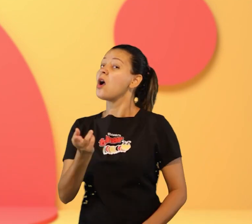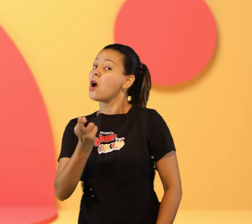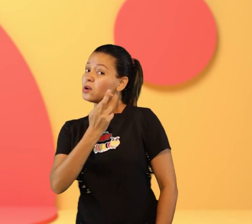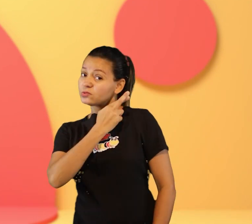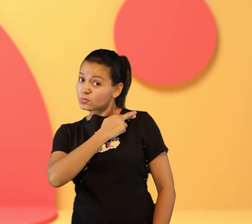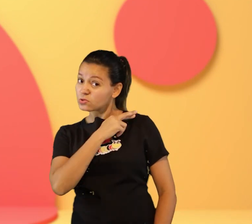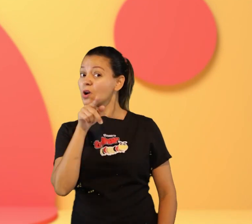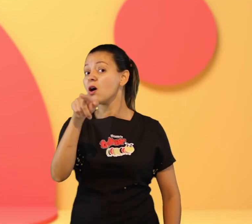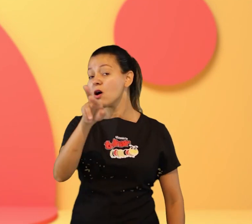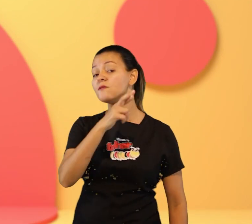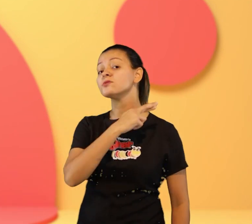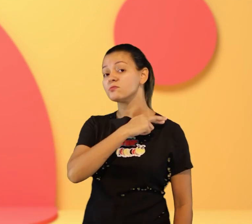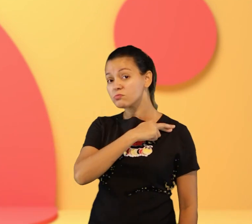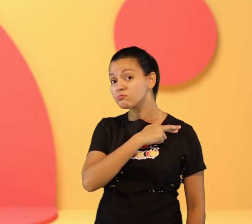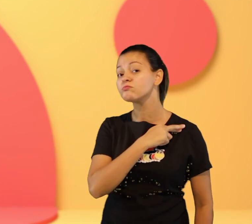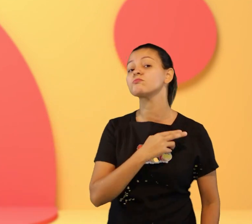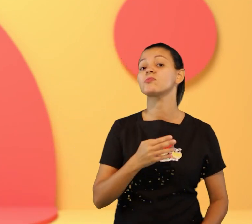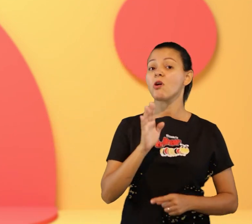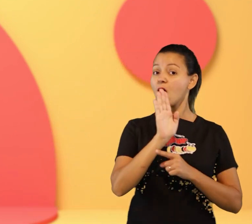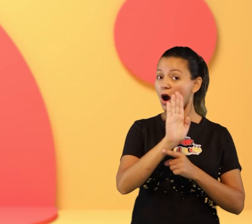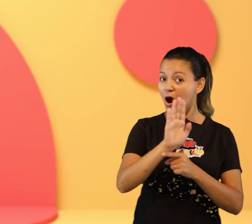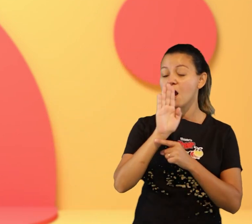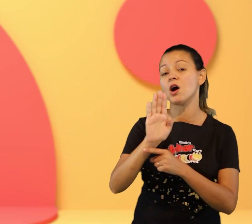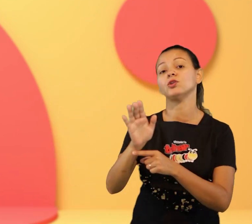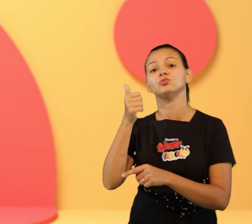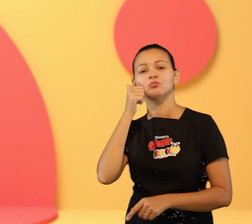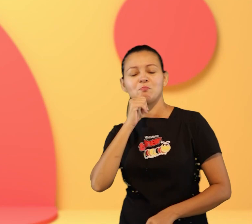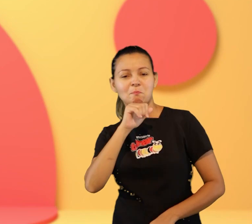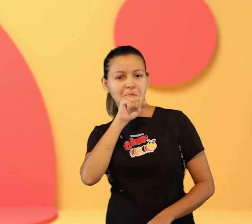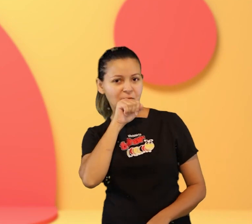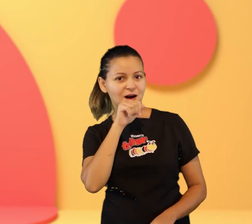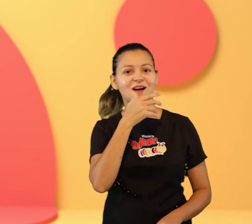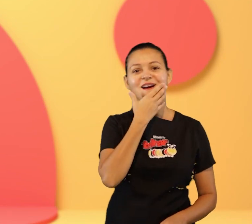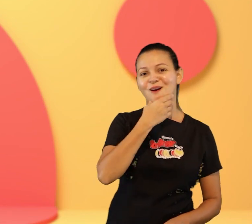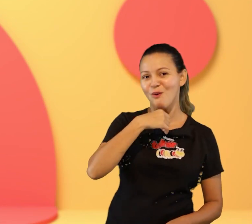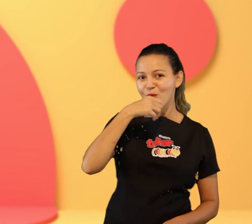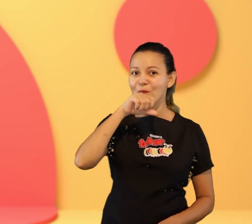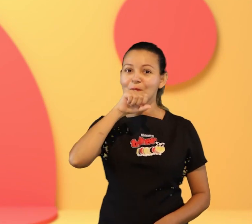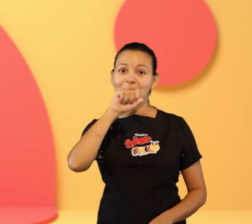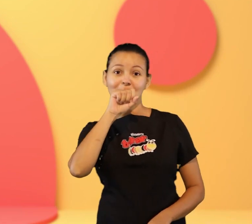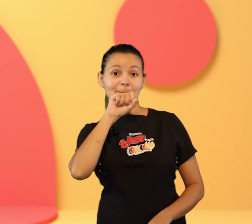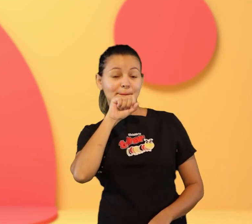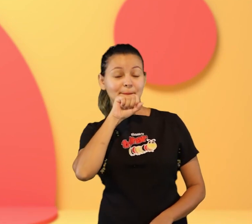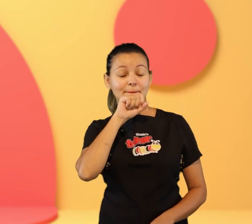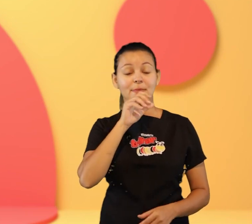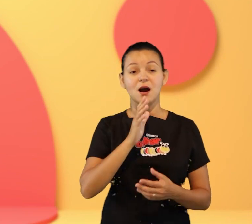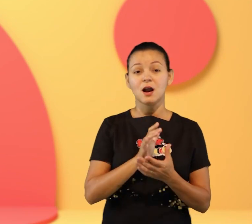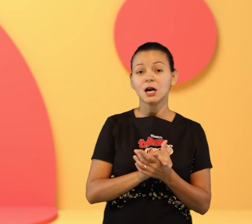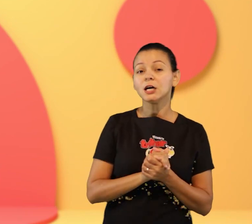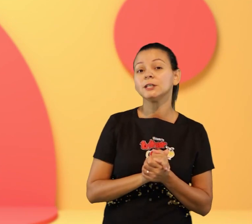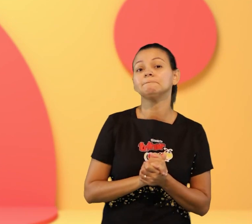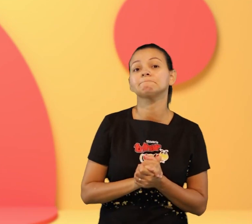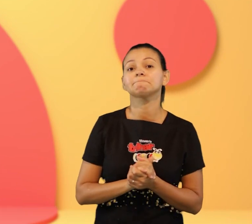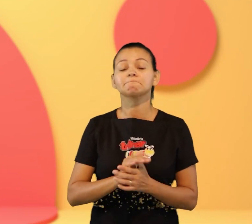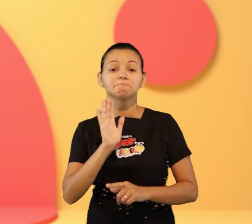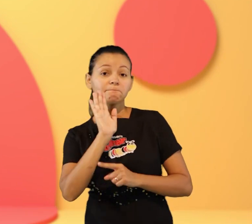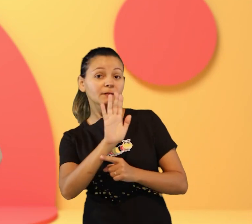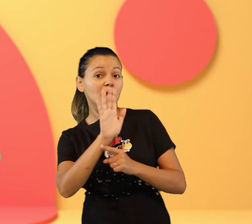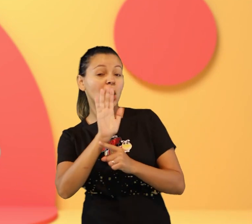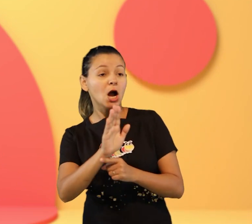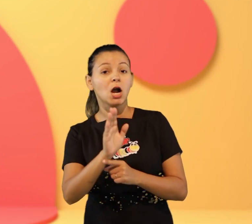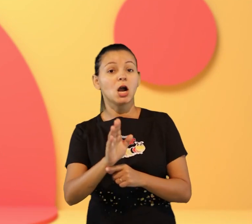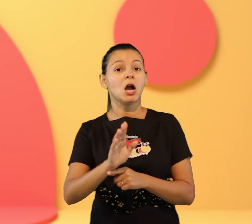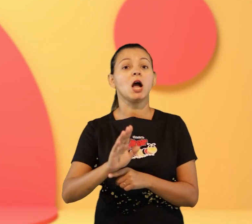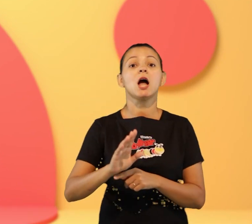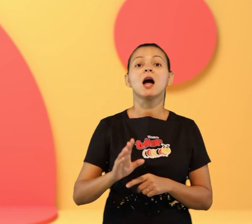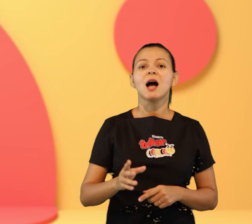a já conversou sobre isso você é alguém que ajuda na sua casa né? ajuda vamos ver os meninos aí ajuda a levar o lixo a